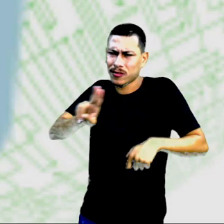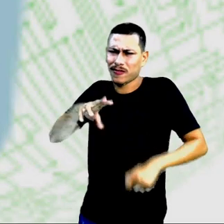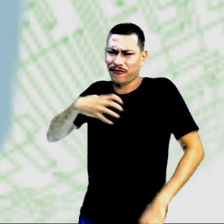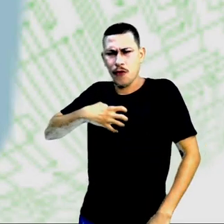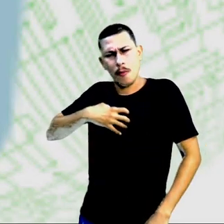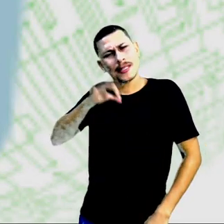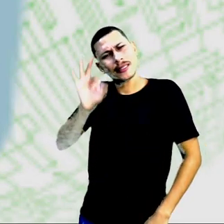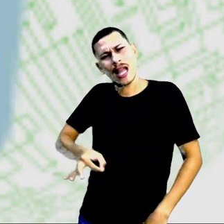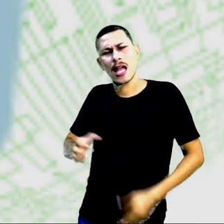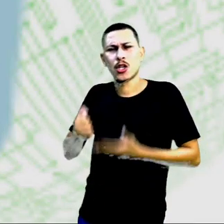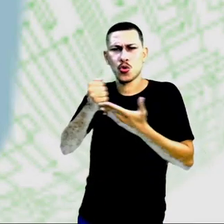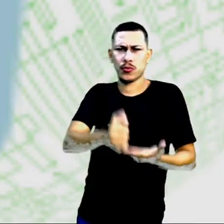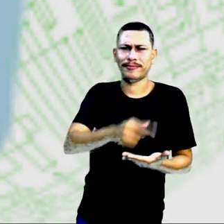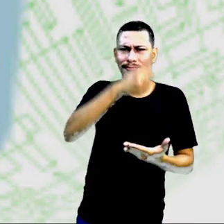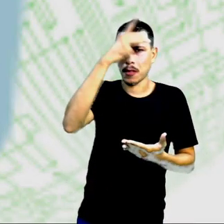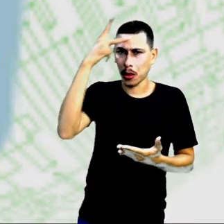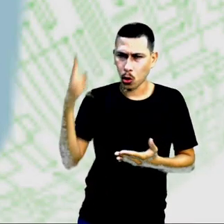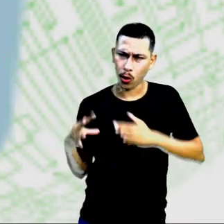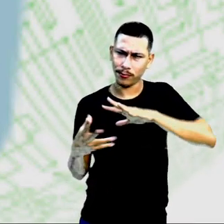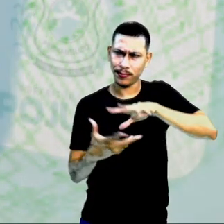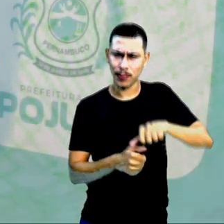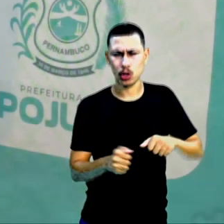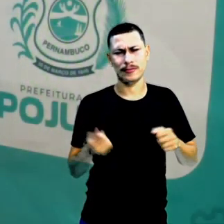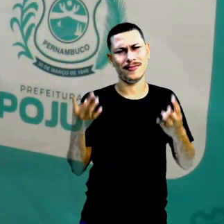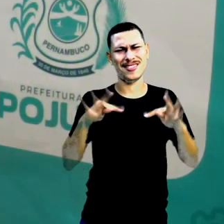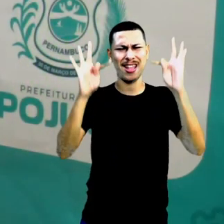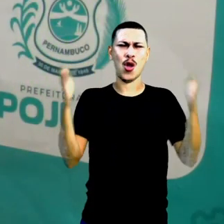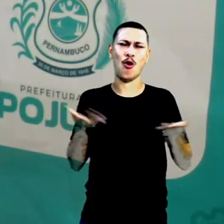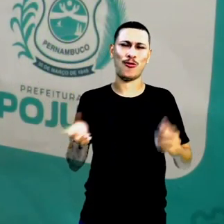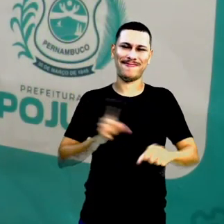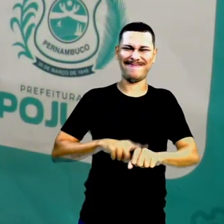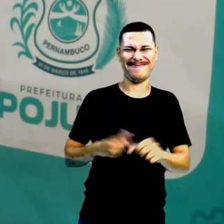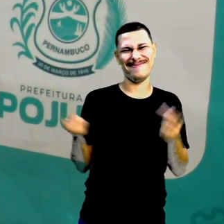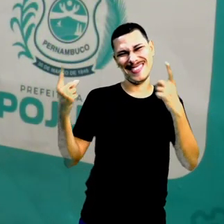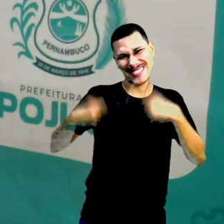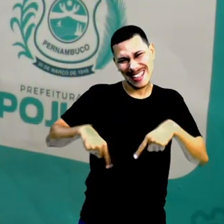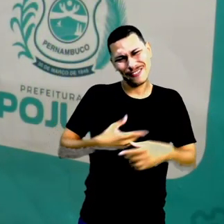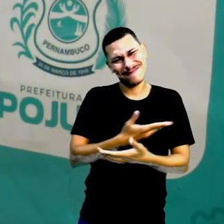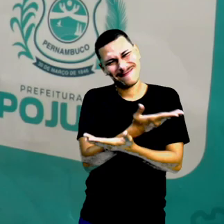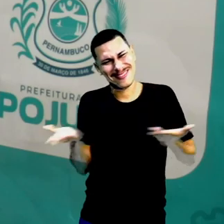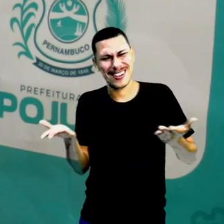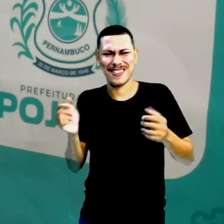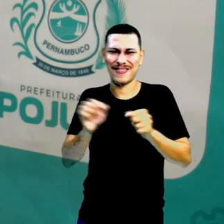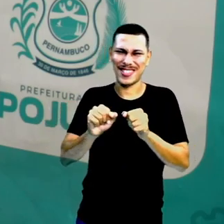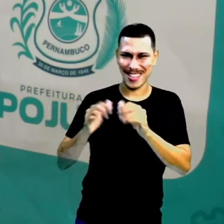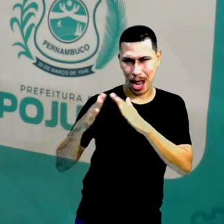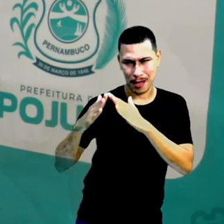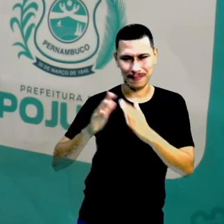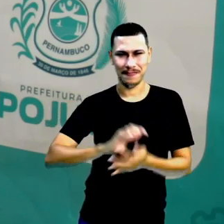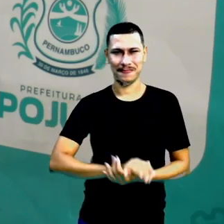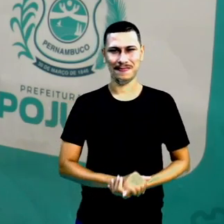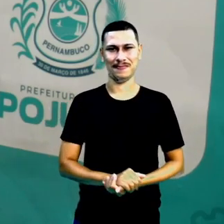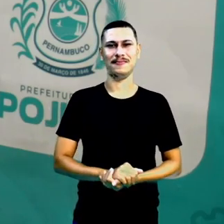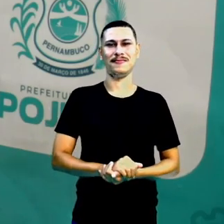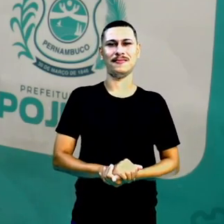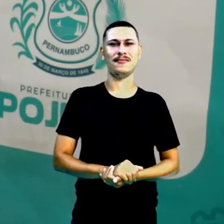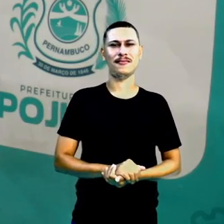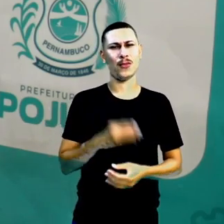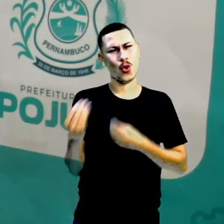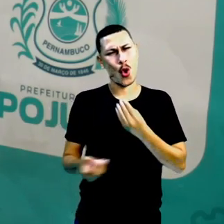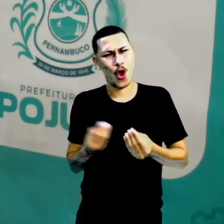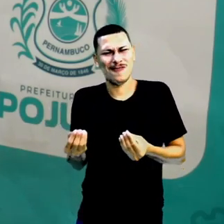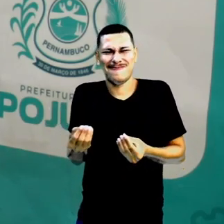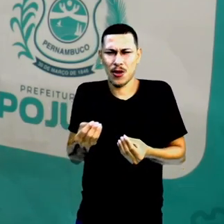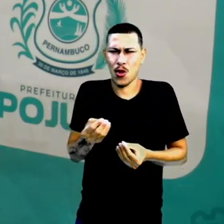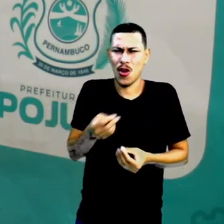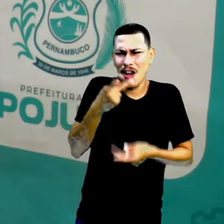nesse mundo digital. Chegou o desafio, chegou o que você vai fazer aí na sua casa. E como a gente fala de